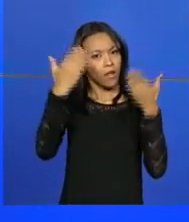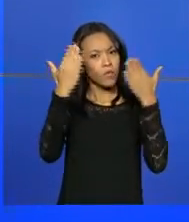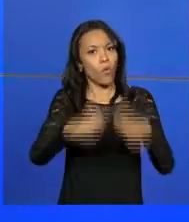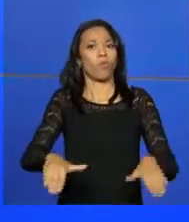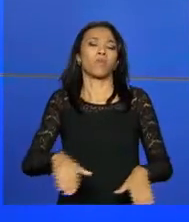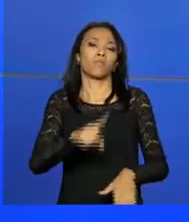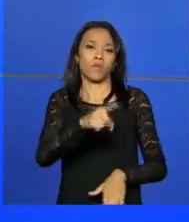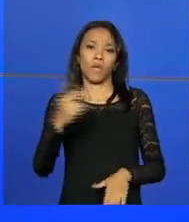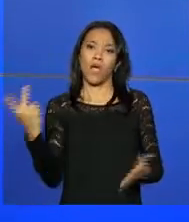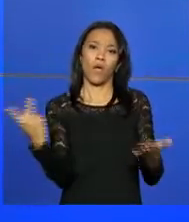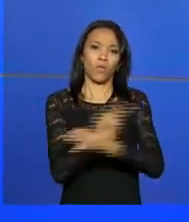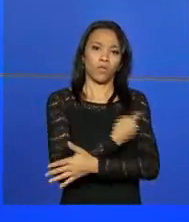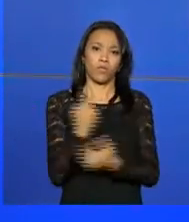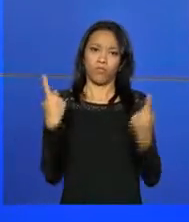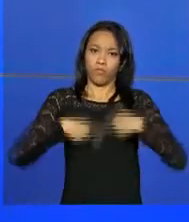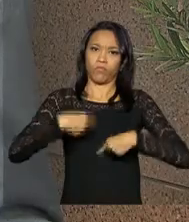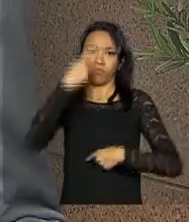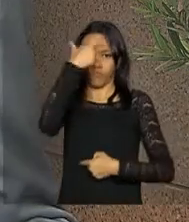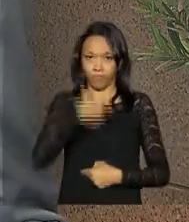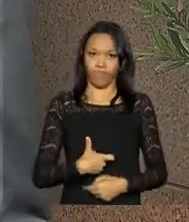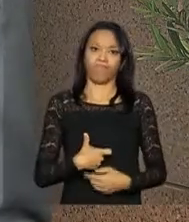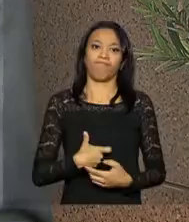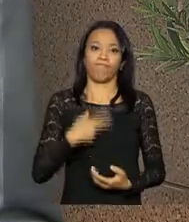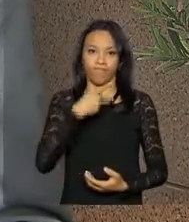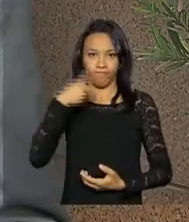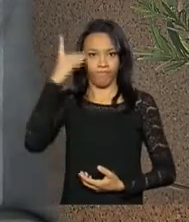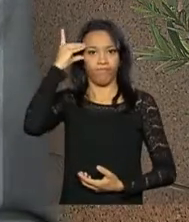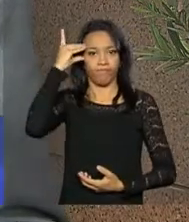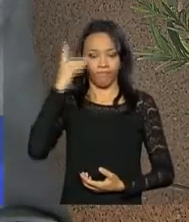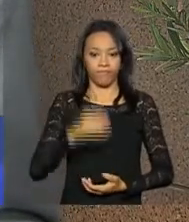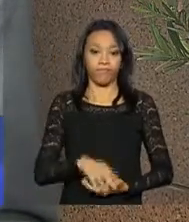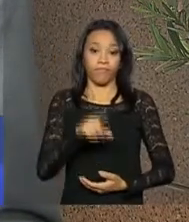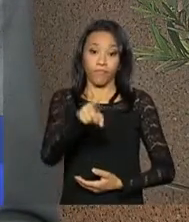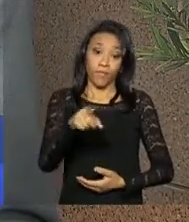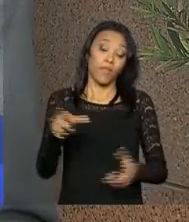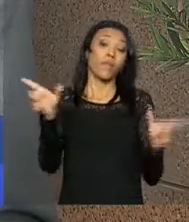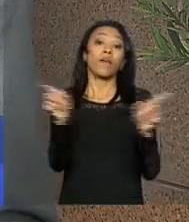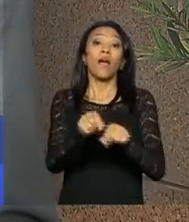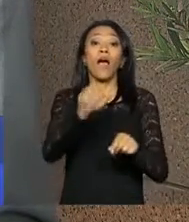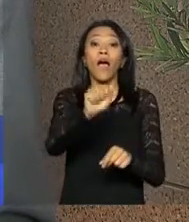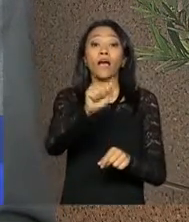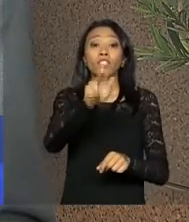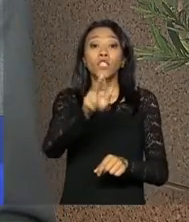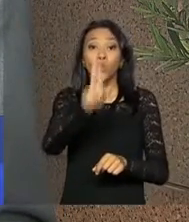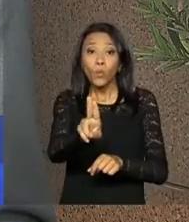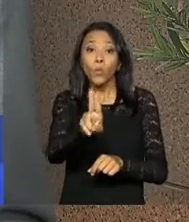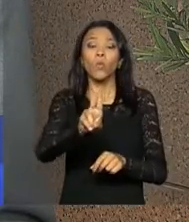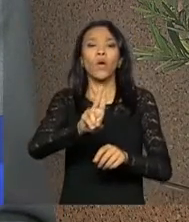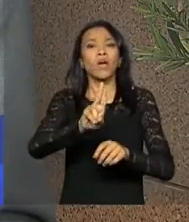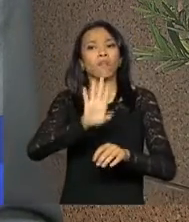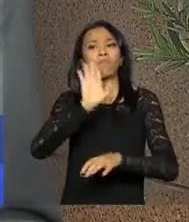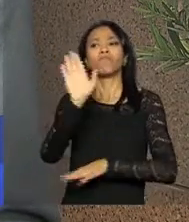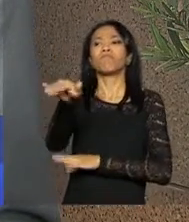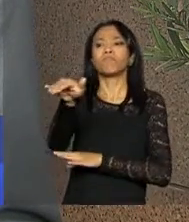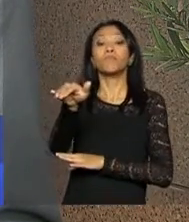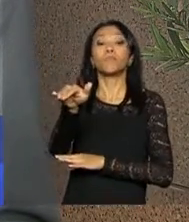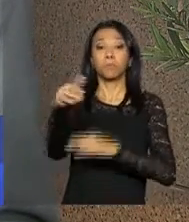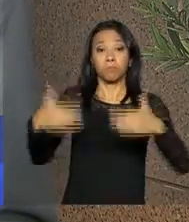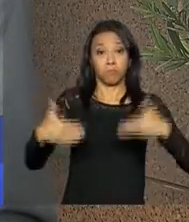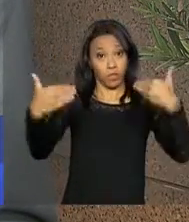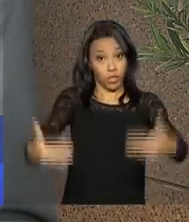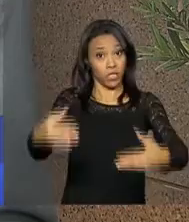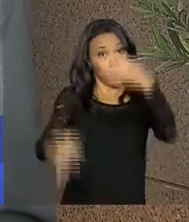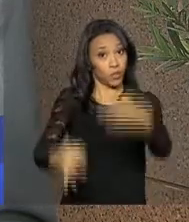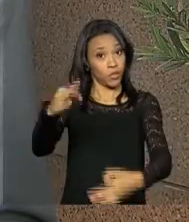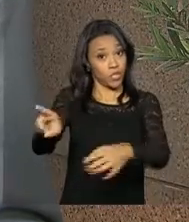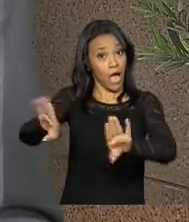dos danos morais. A Advocacia-Geral da União divulgou nota informando que vai acionar o Ministério da Justiça para que determine